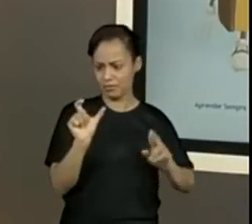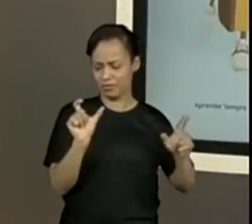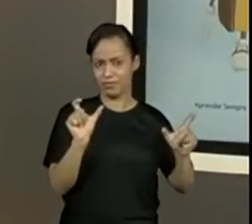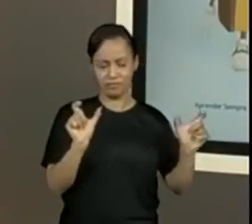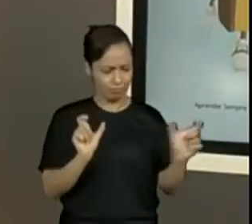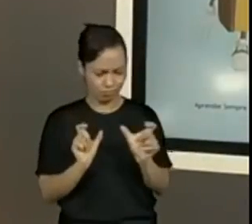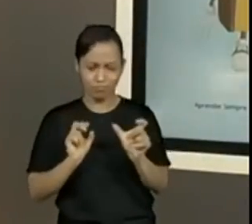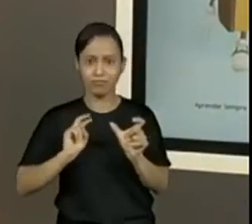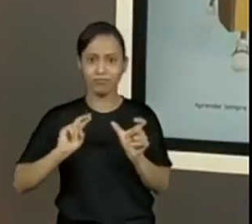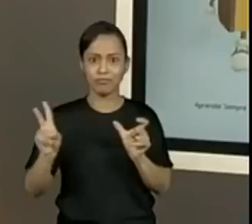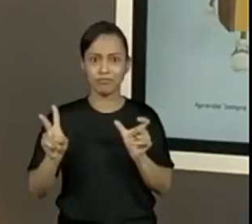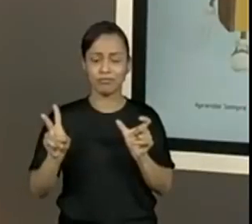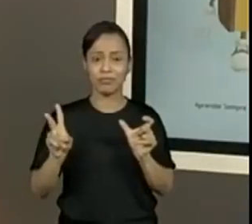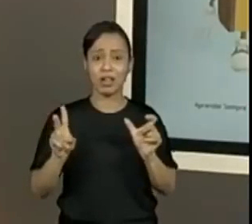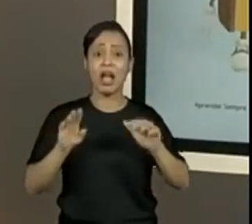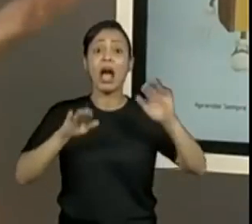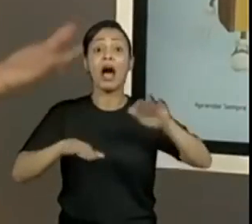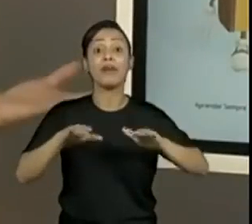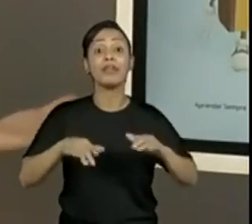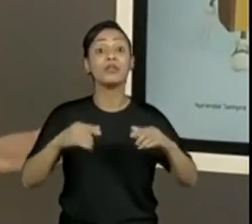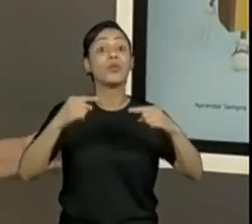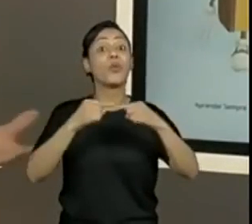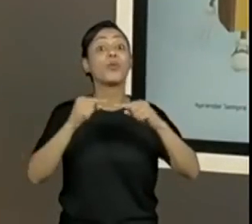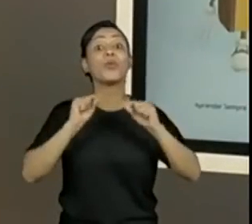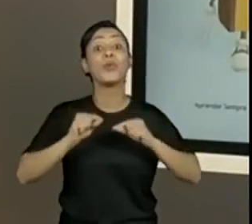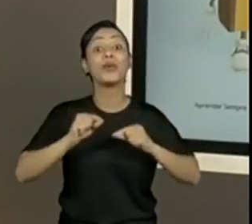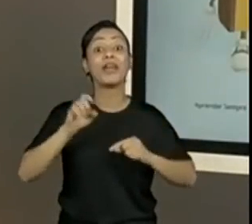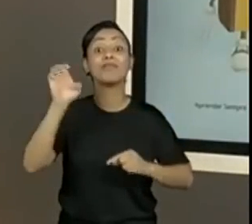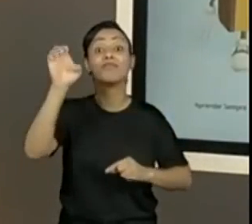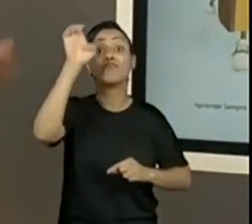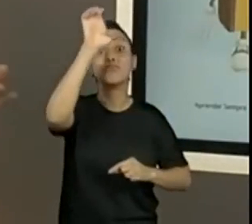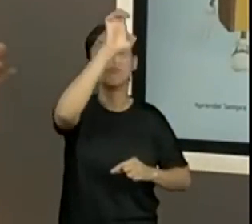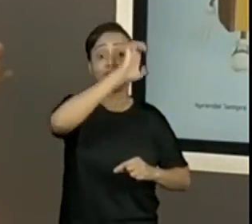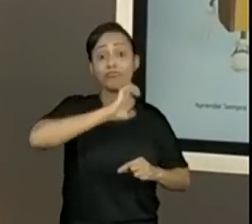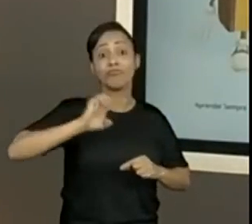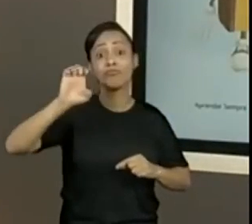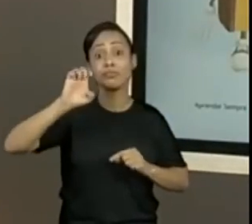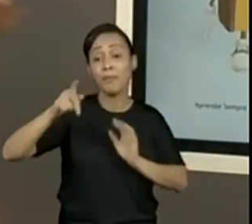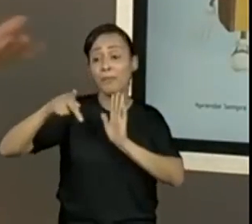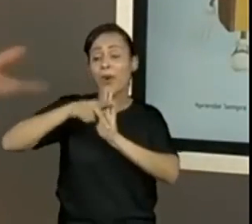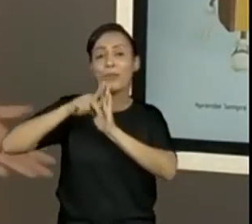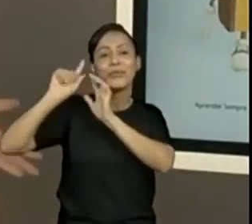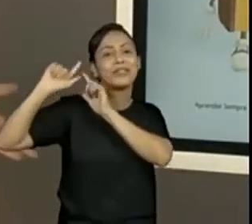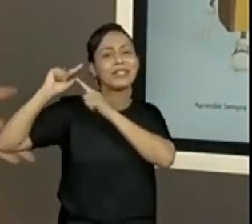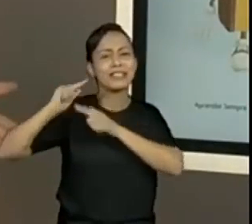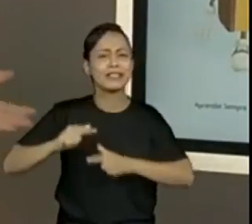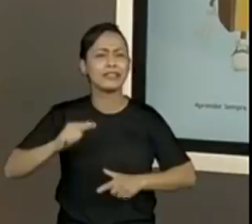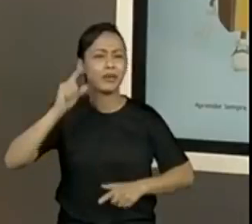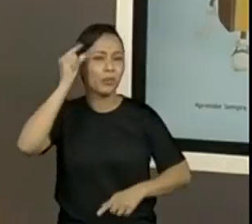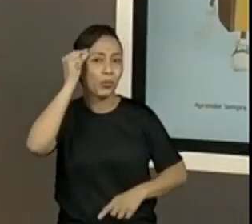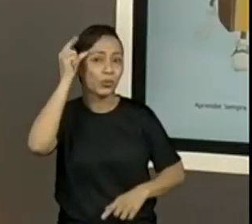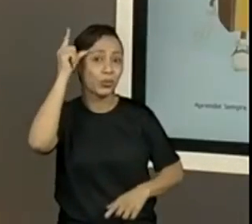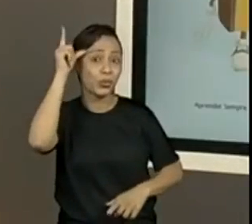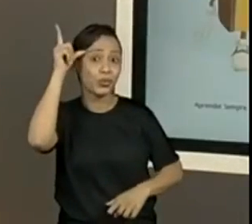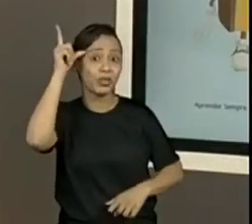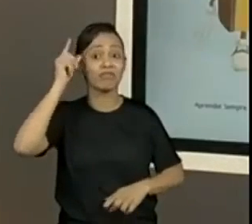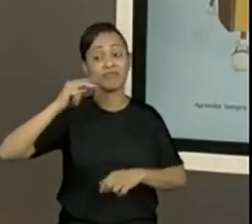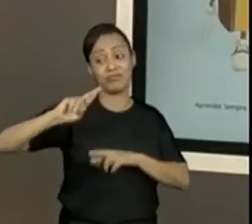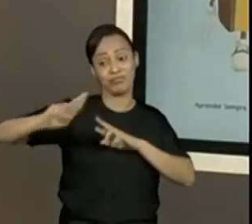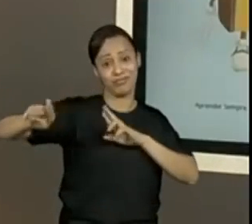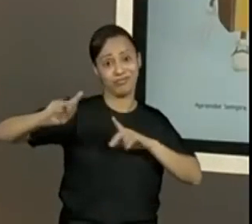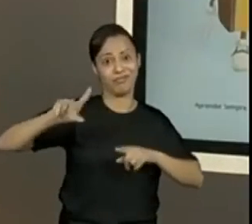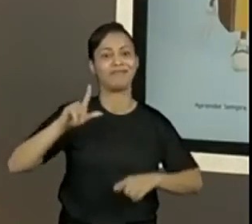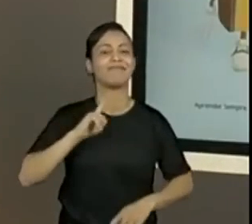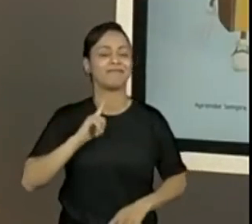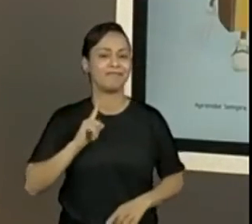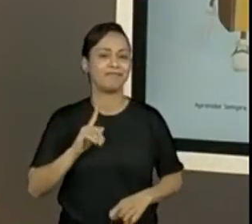jeitinho. Às vezes tem até uma questão de regionalidade. Sim. Tem tantas coisas envolvidas por trás de uma cultura disso, que fica